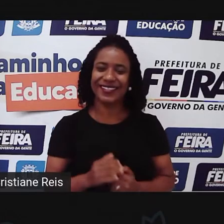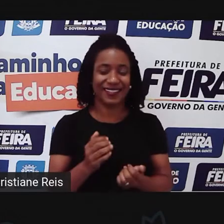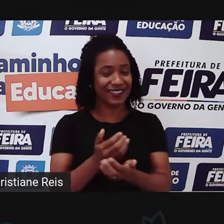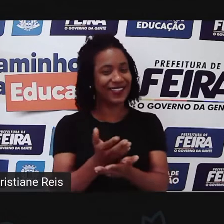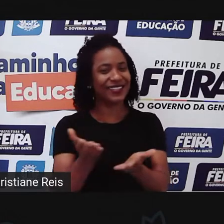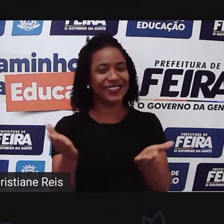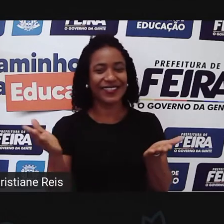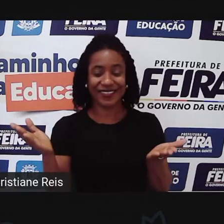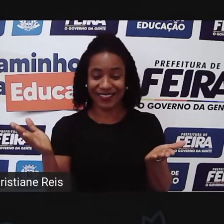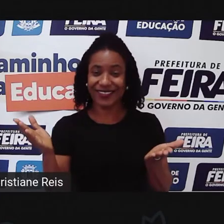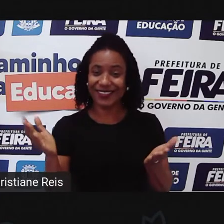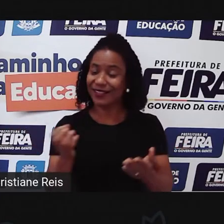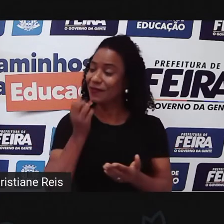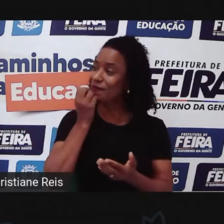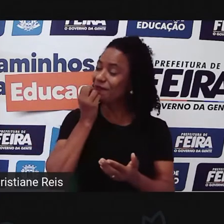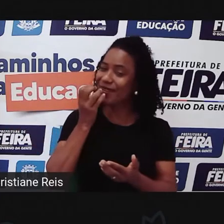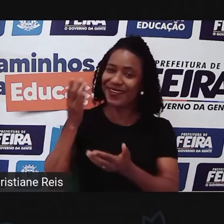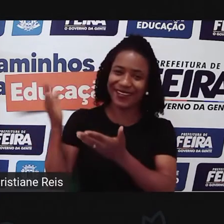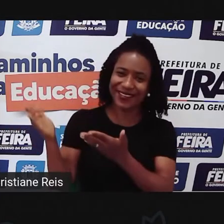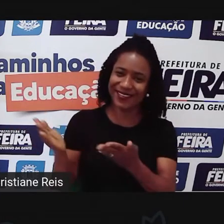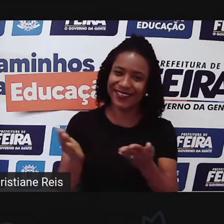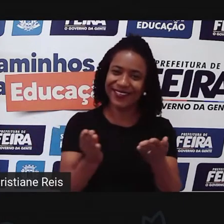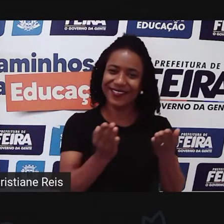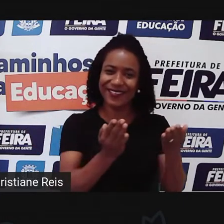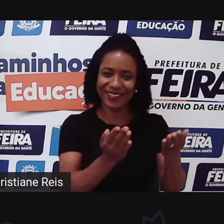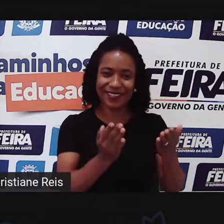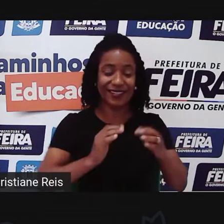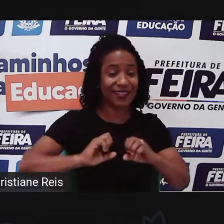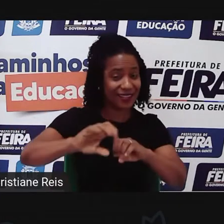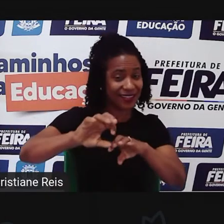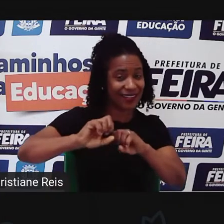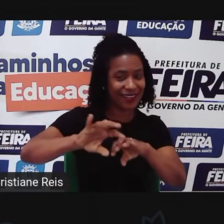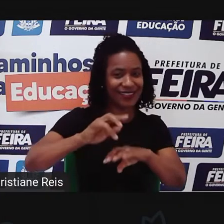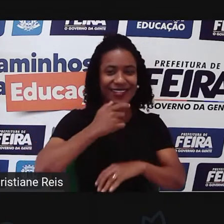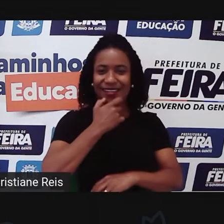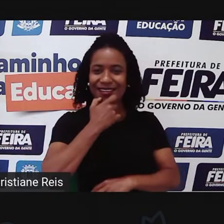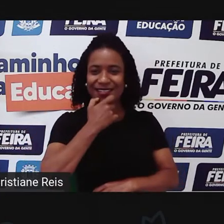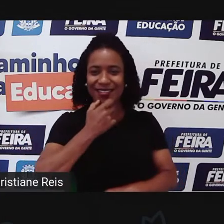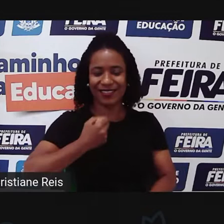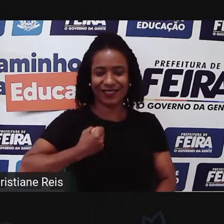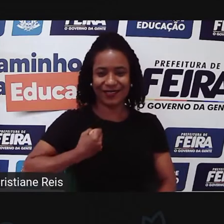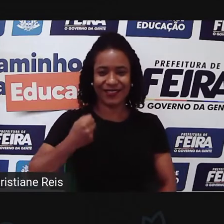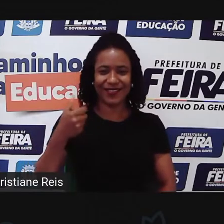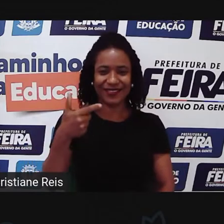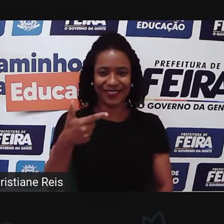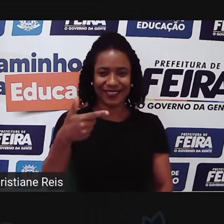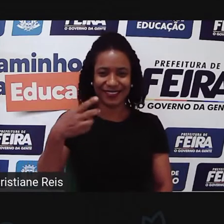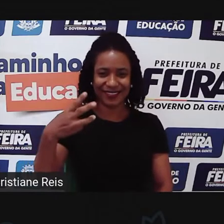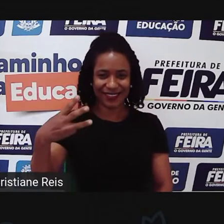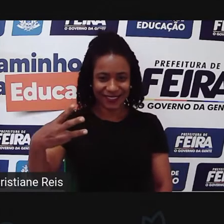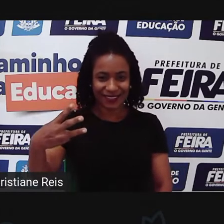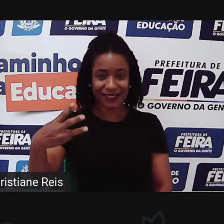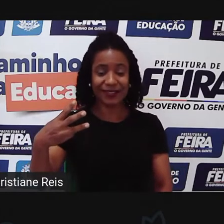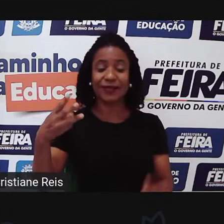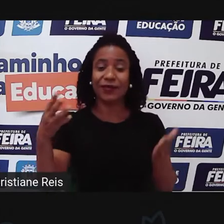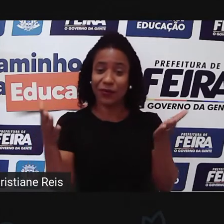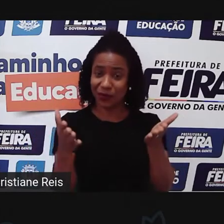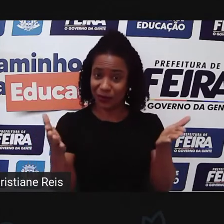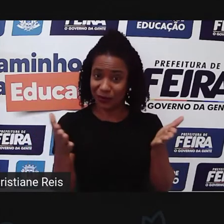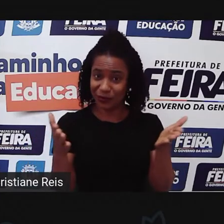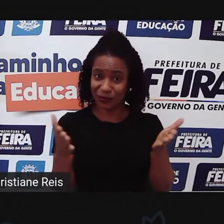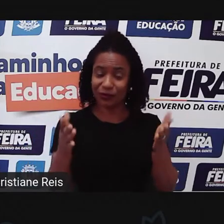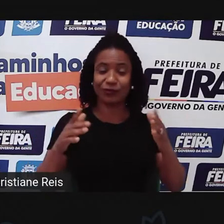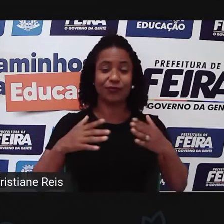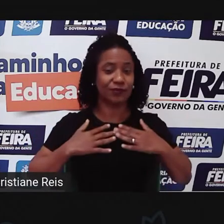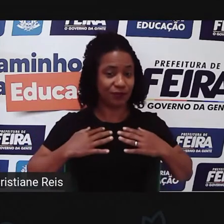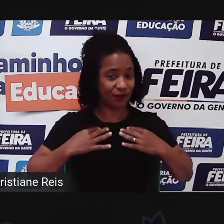23. Sejam bem-vindos à nossa aula de inglês número 23. Hoje estou